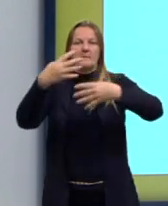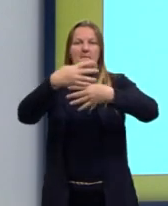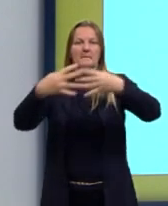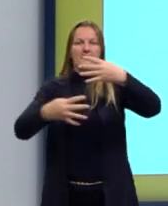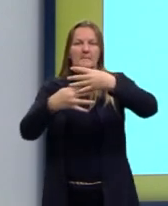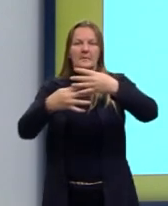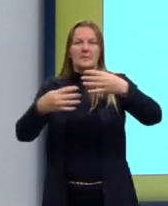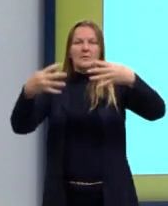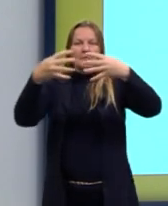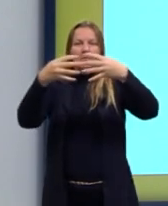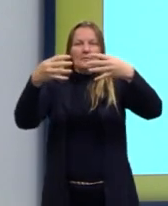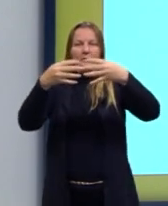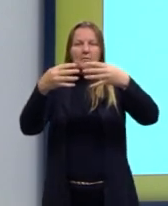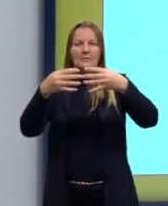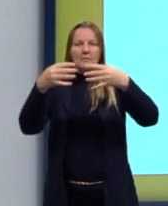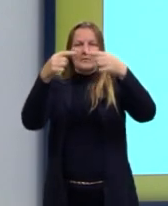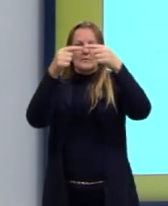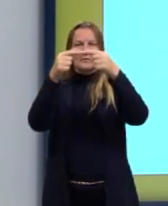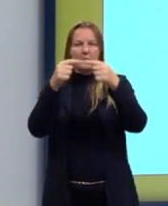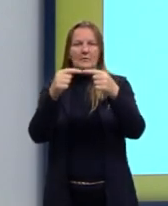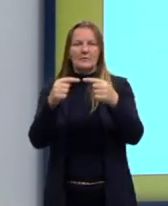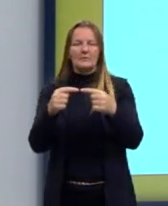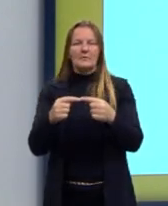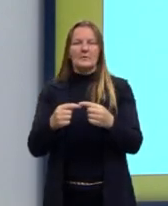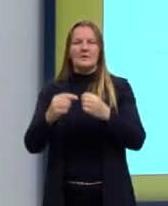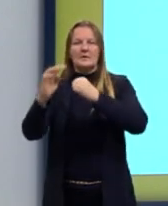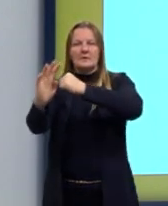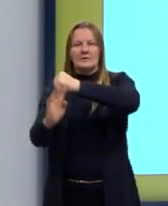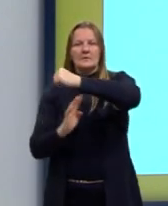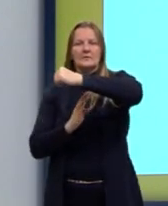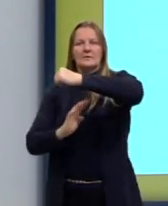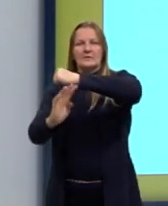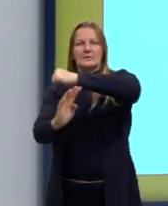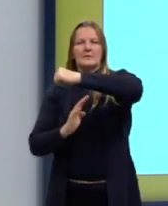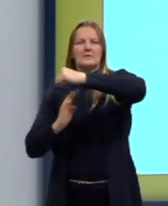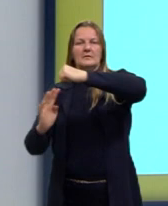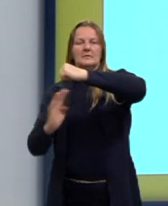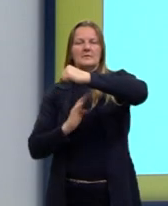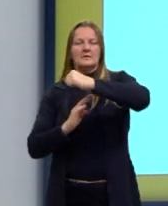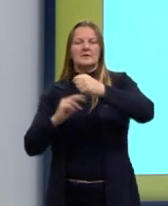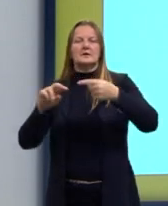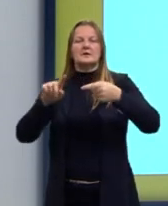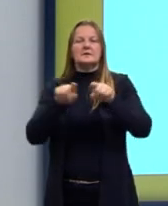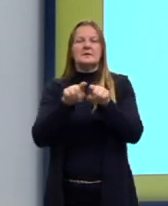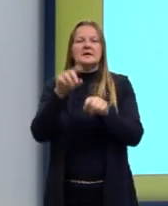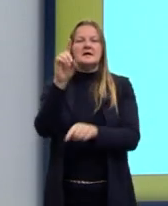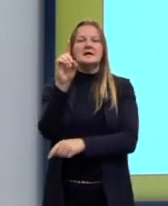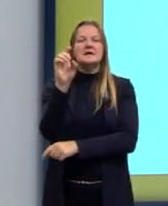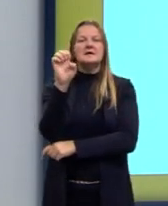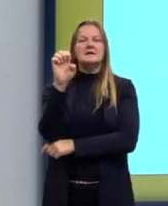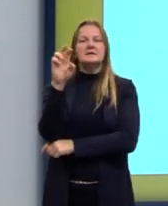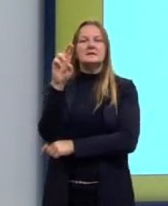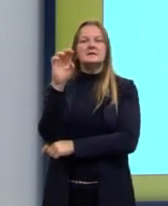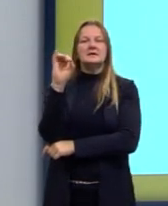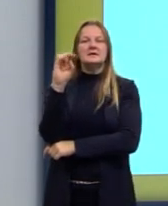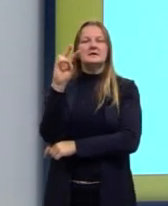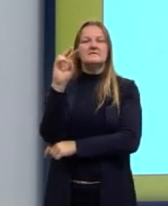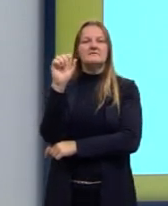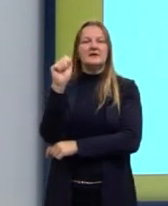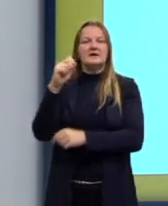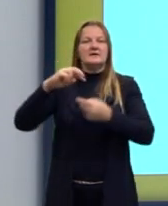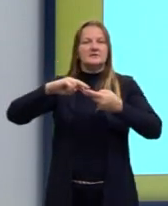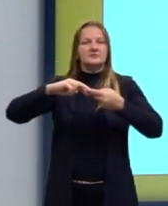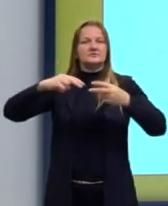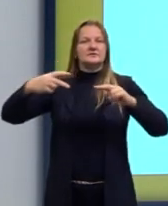recombinação, né, genética, migração e deriva genética. É isso aqui que nós vamos falar um pouquinho mais